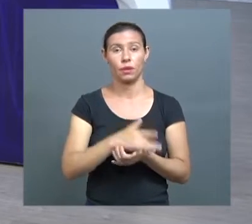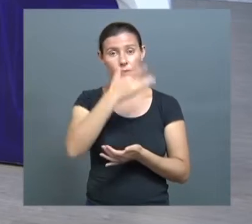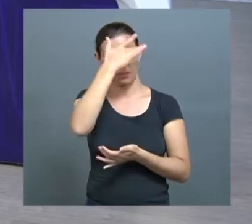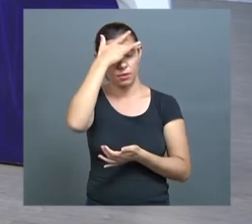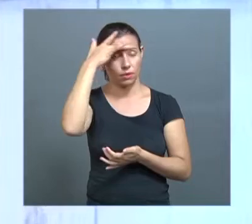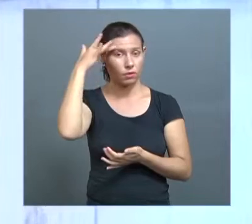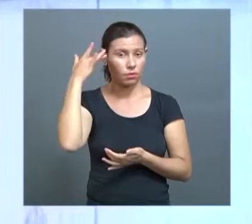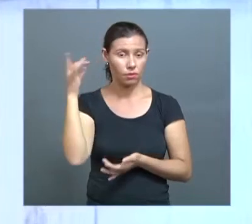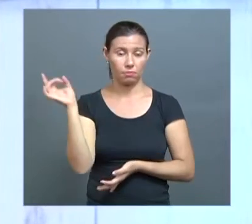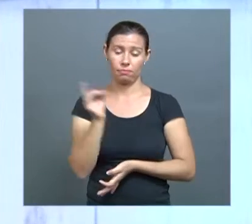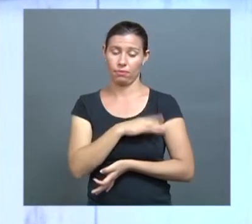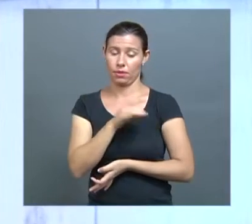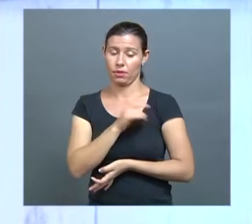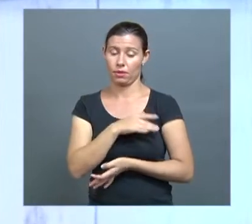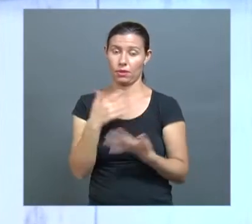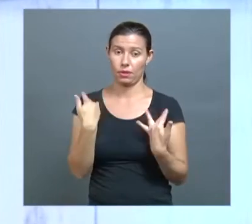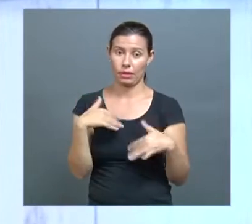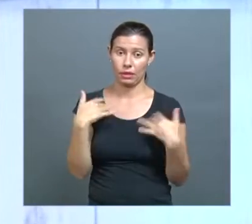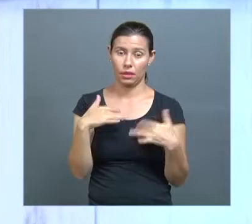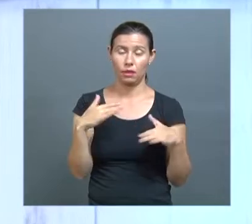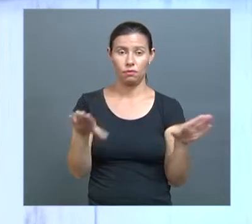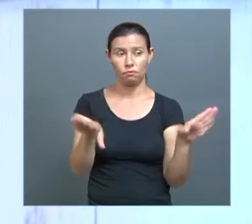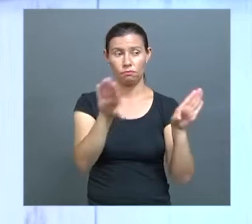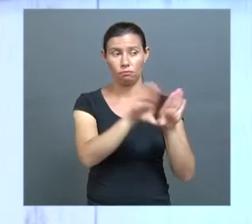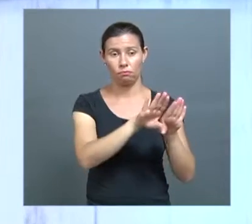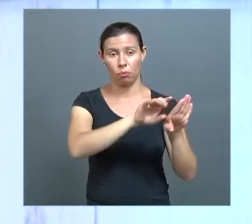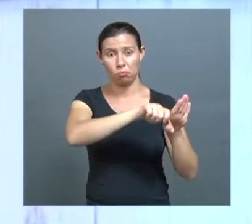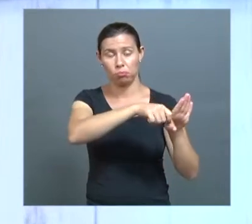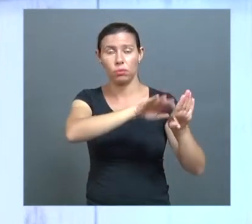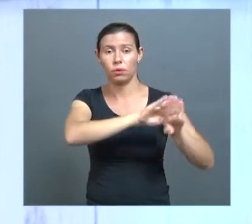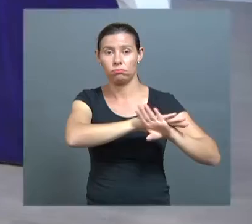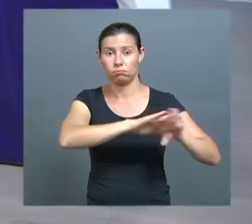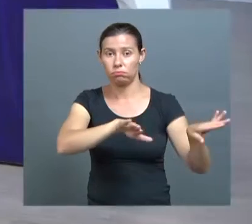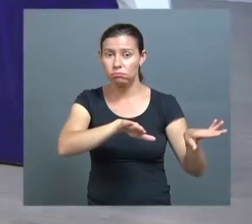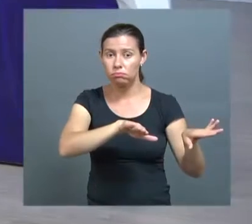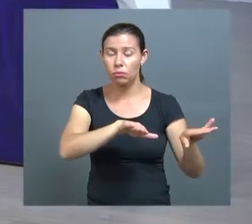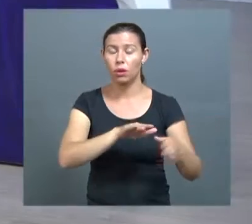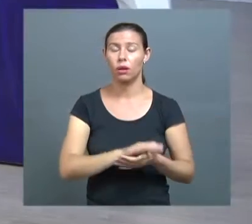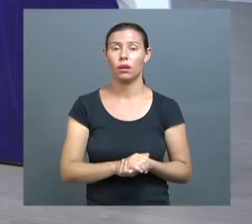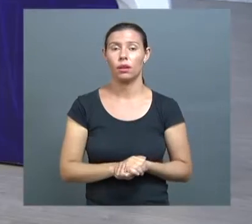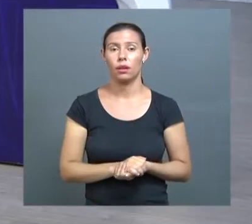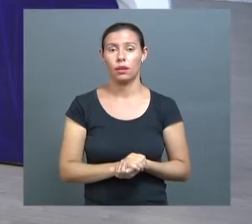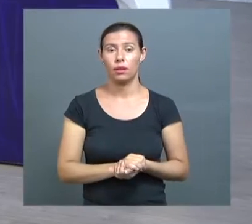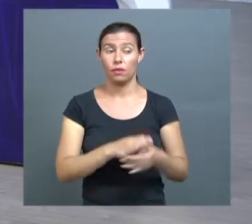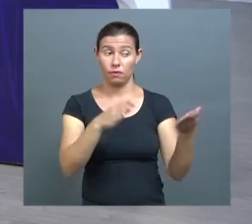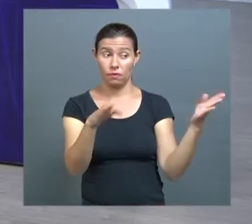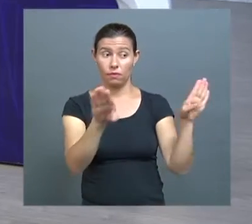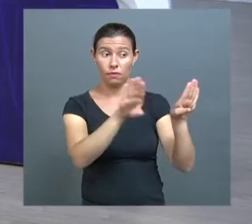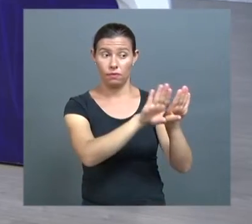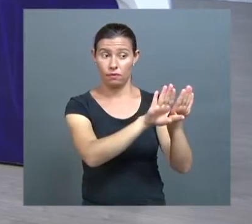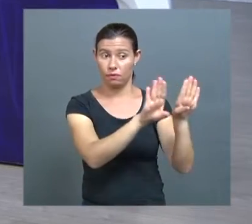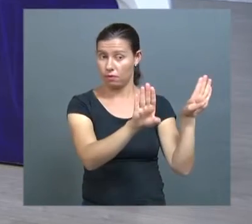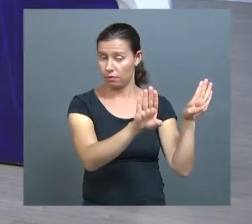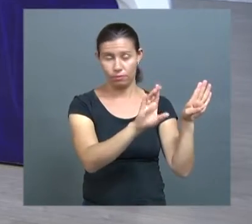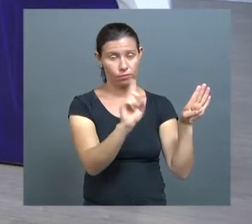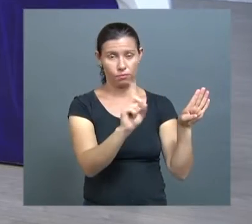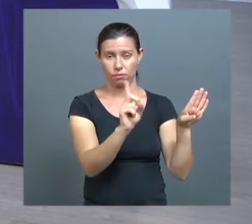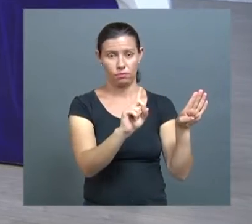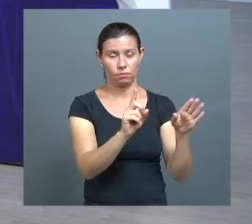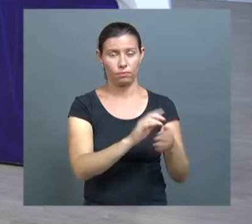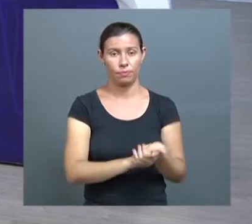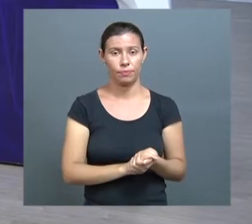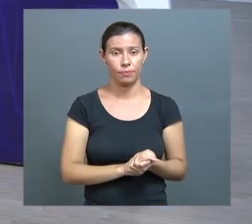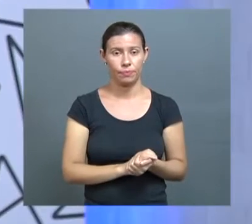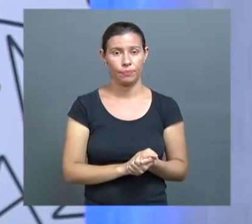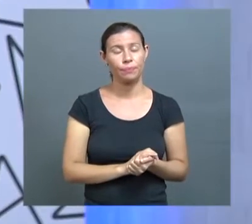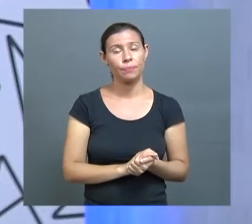temer porque o pronto-socorro não vai fechar. É isso, né? Vamos esclarecer para as pessoas. Os